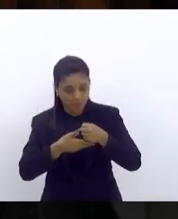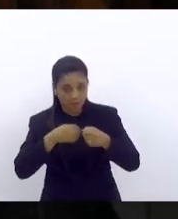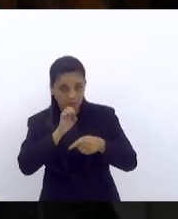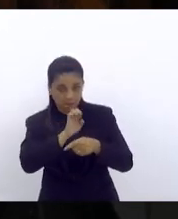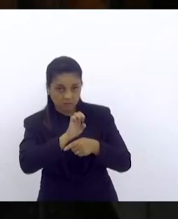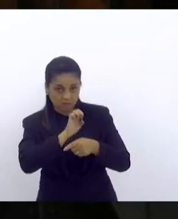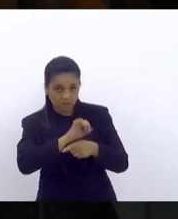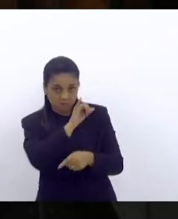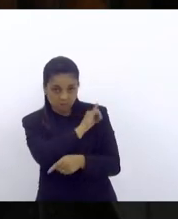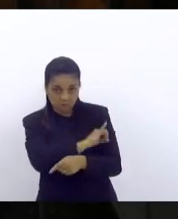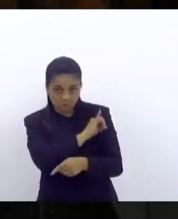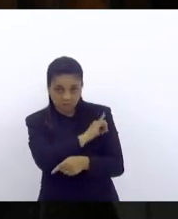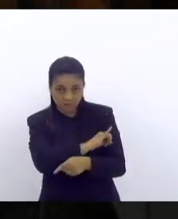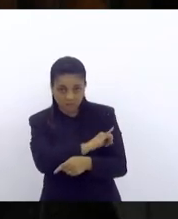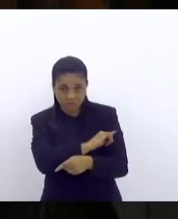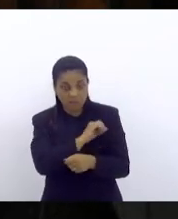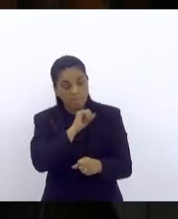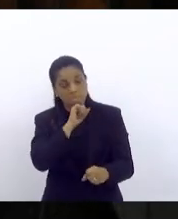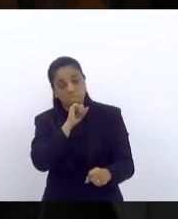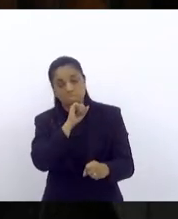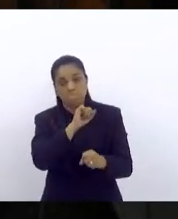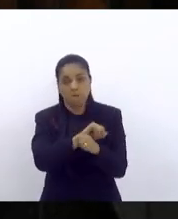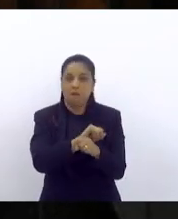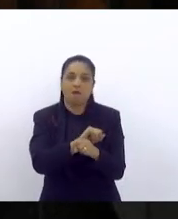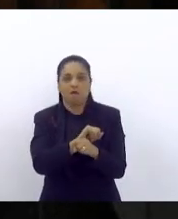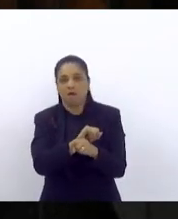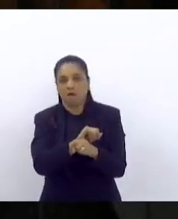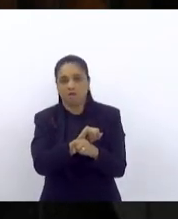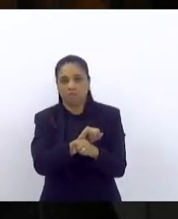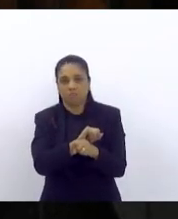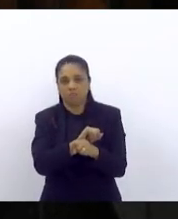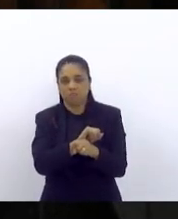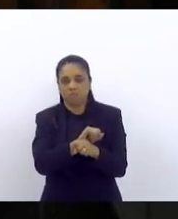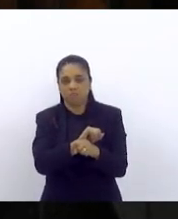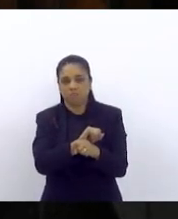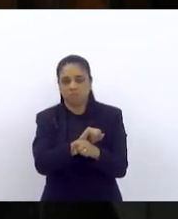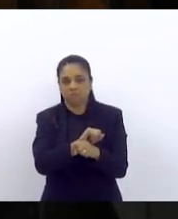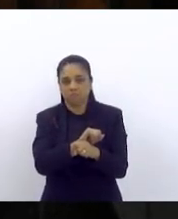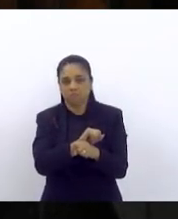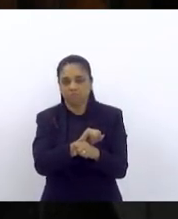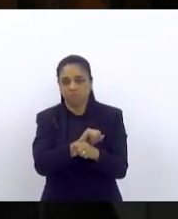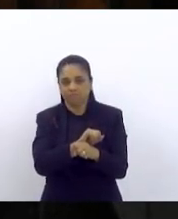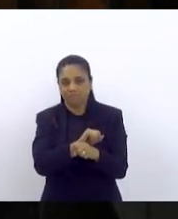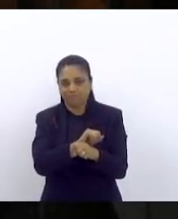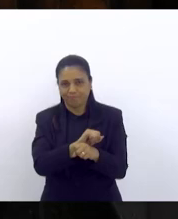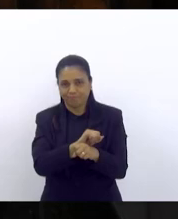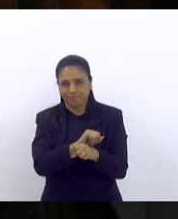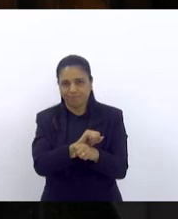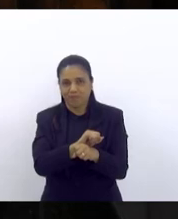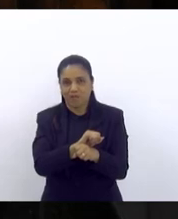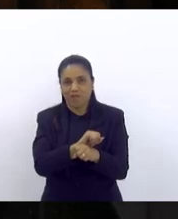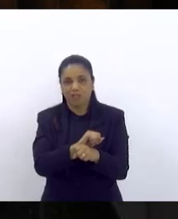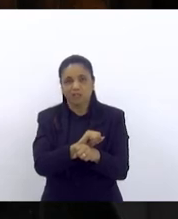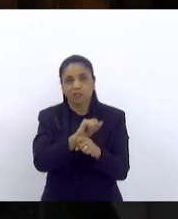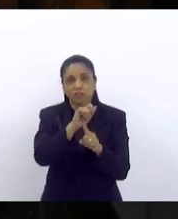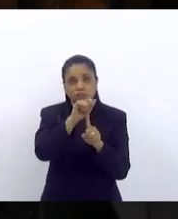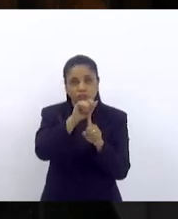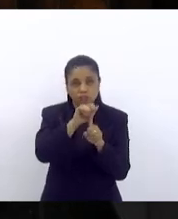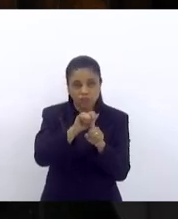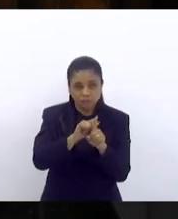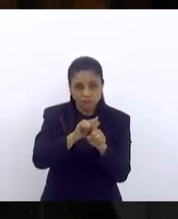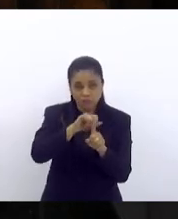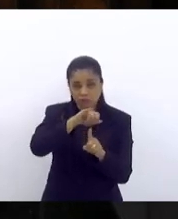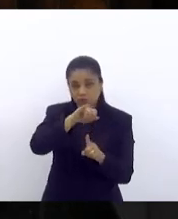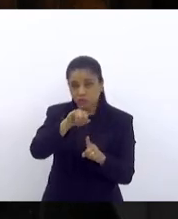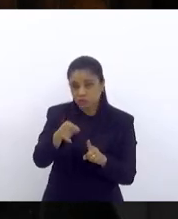está paralisado no mesmo montante desde janeiro de